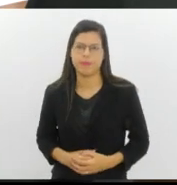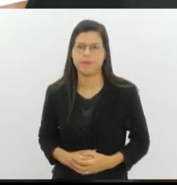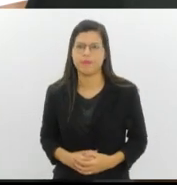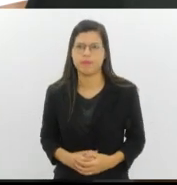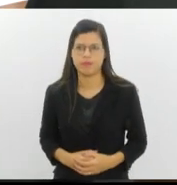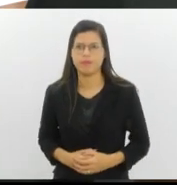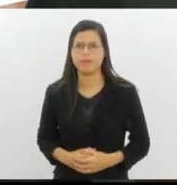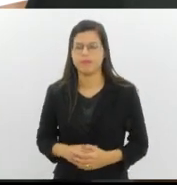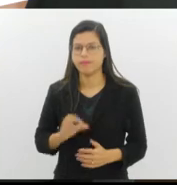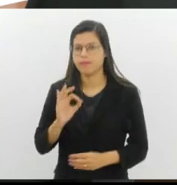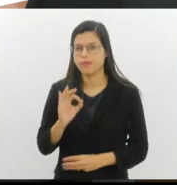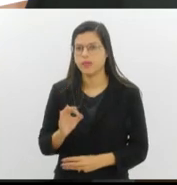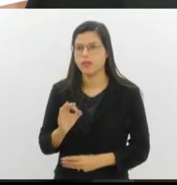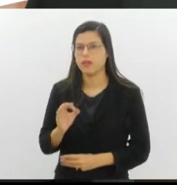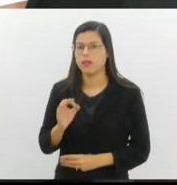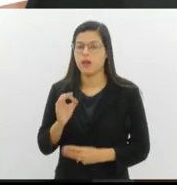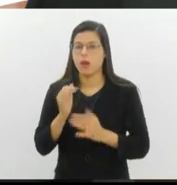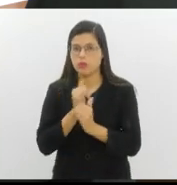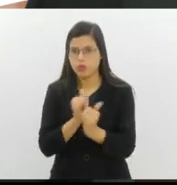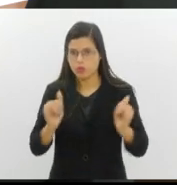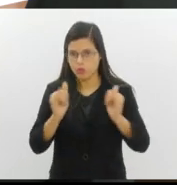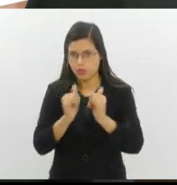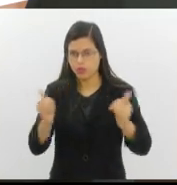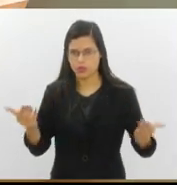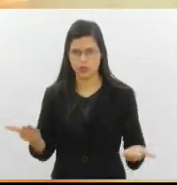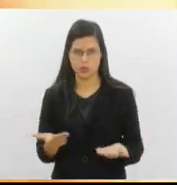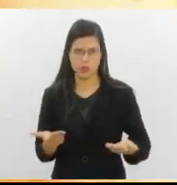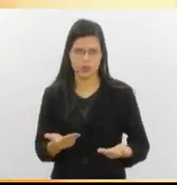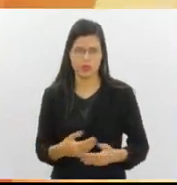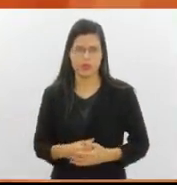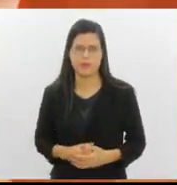É isso aí. Vamos ao nosso giro de notícias de hoje.